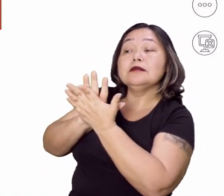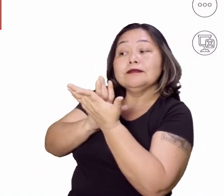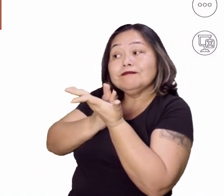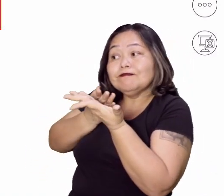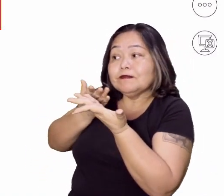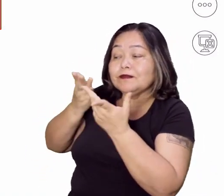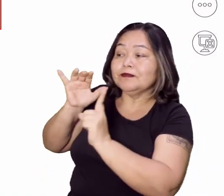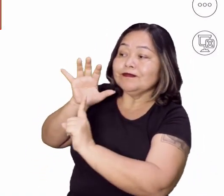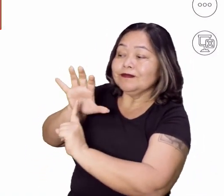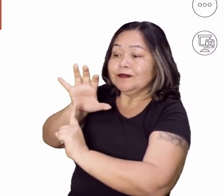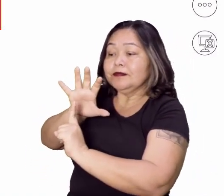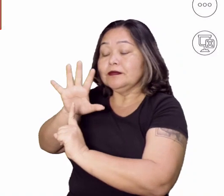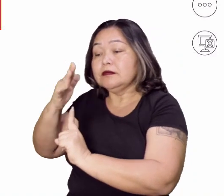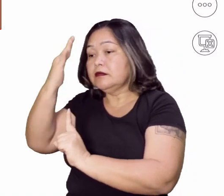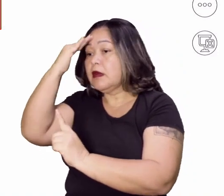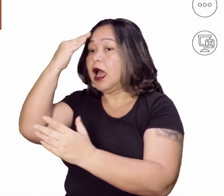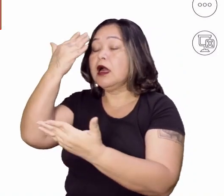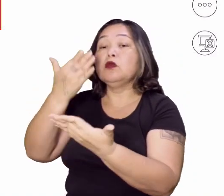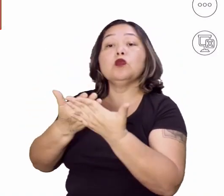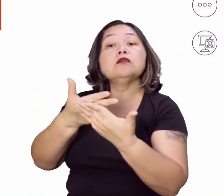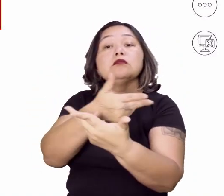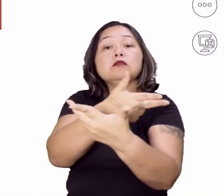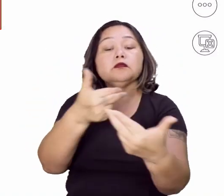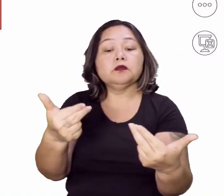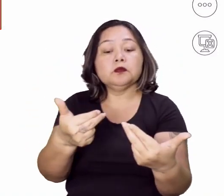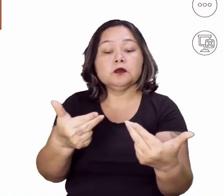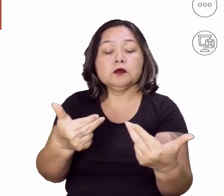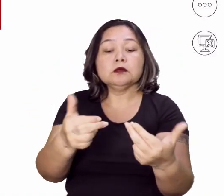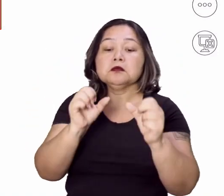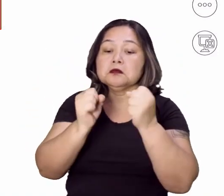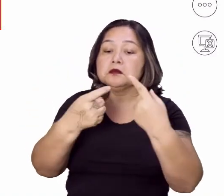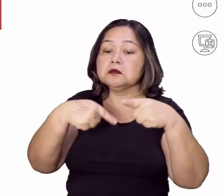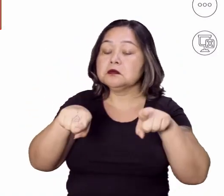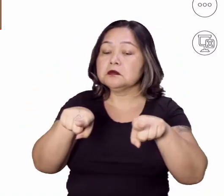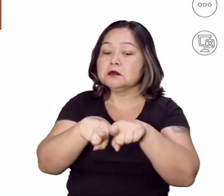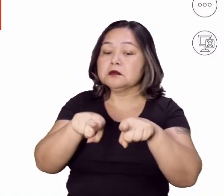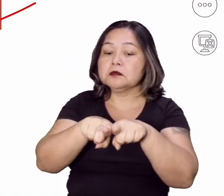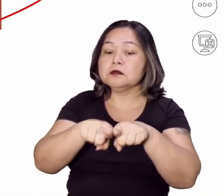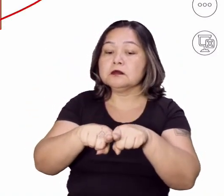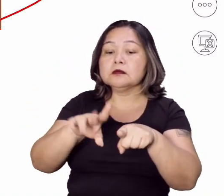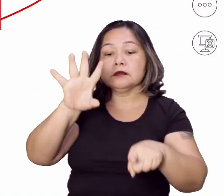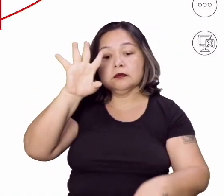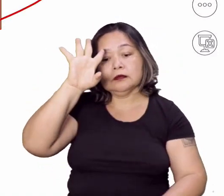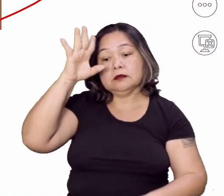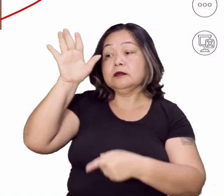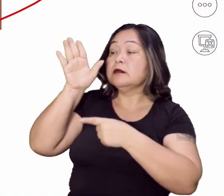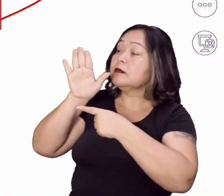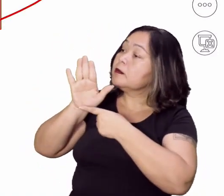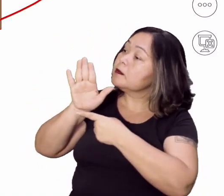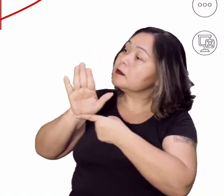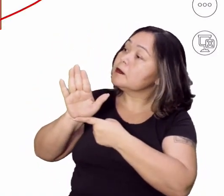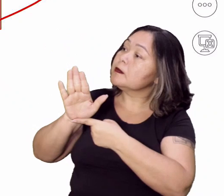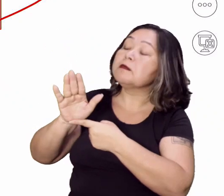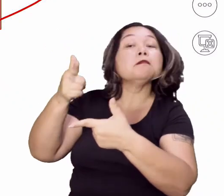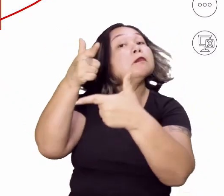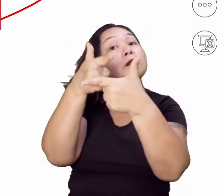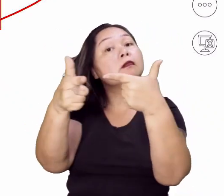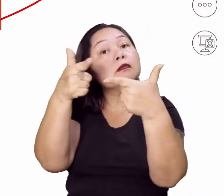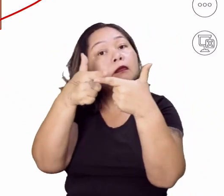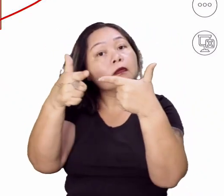ali pressionando para defender algo, tá? Podem também atuar para ajudar a resolver os problemas,